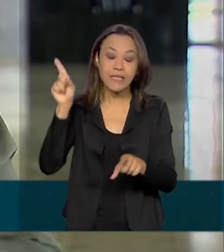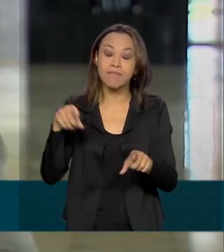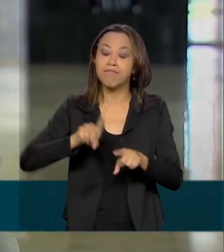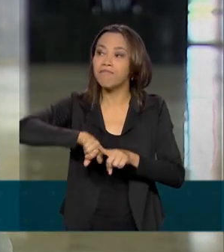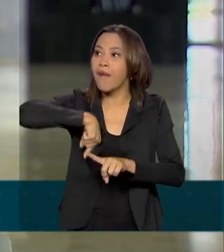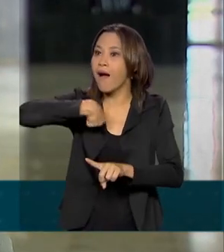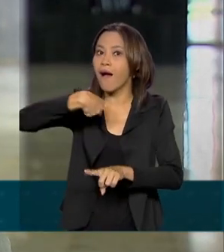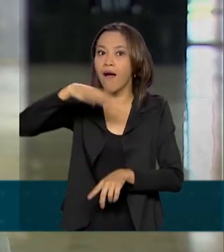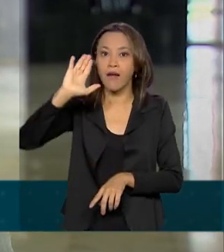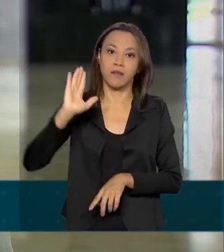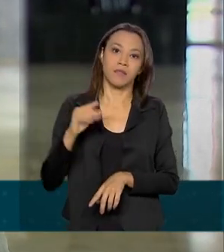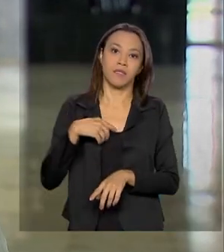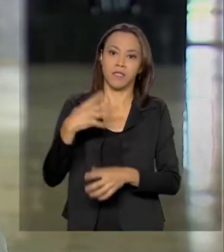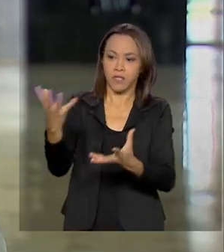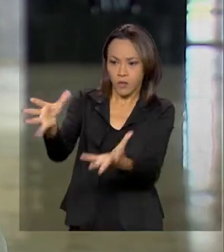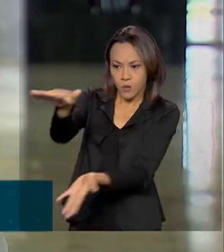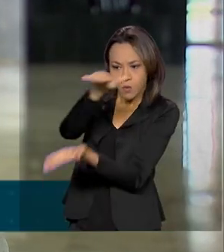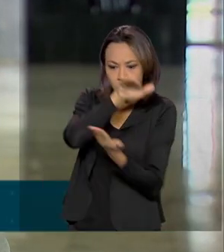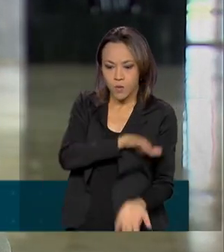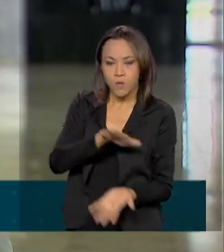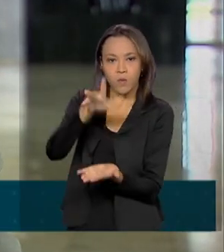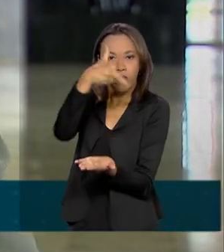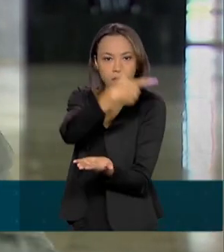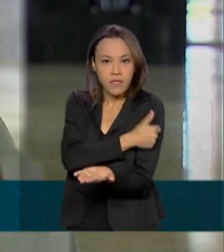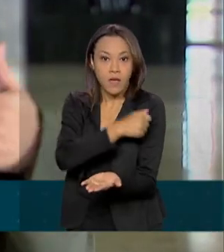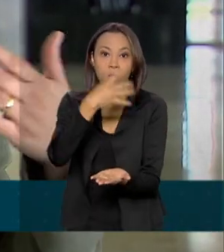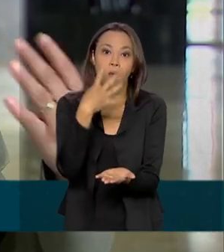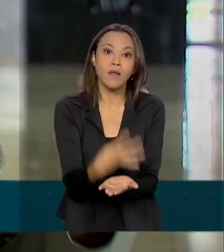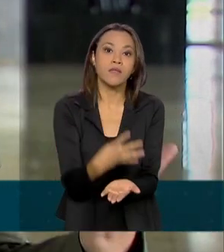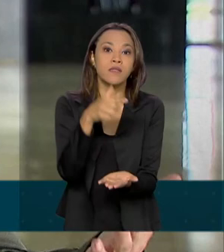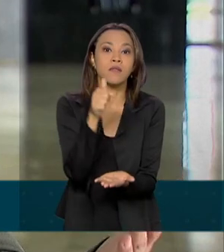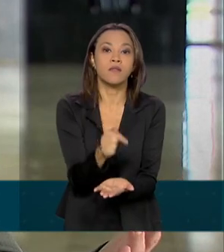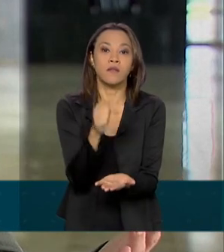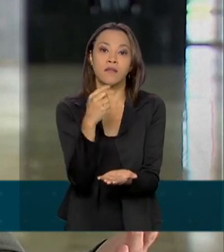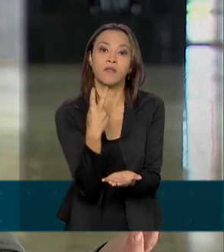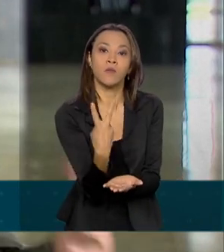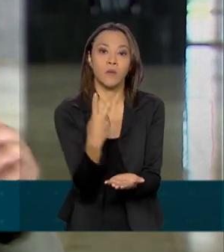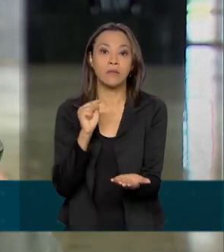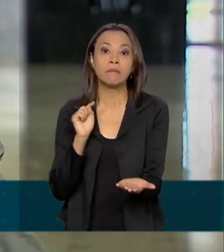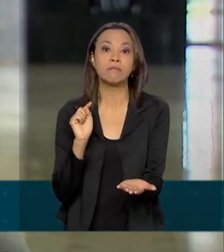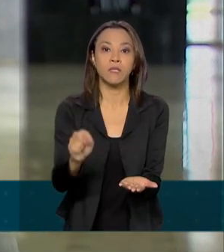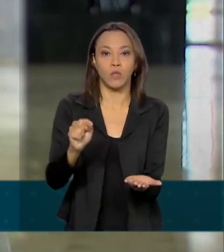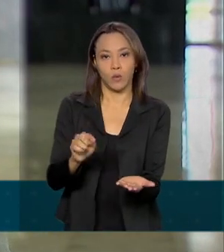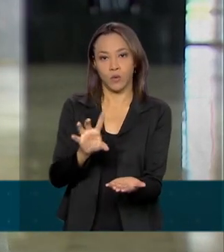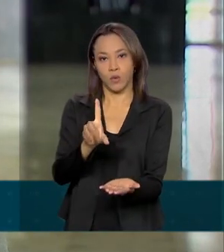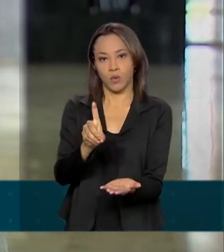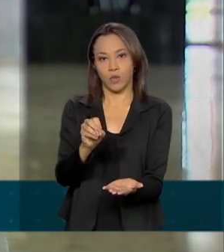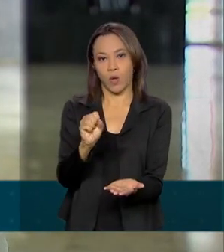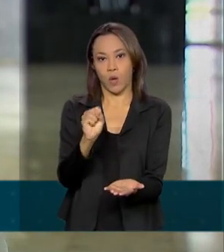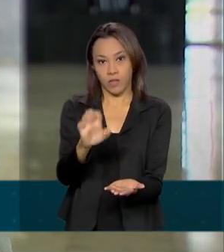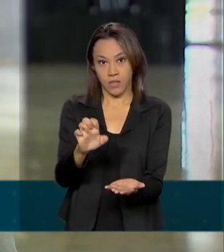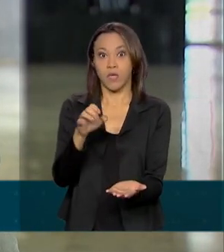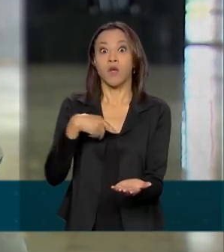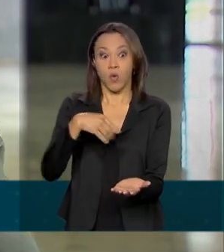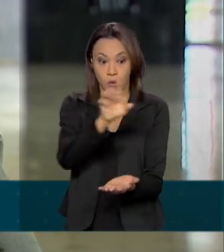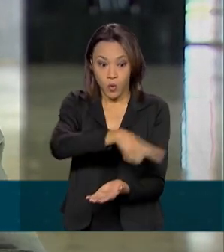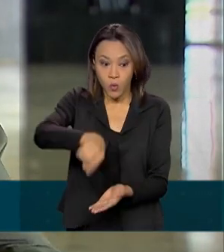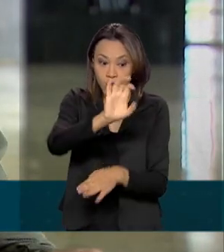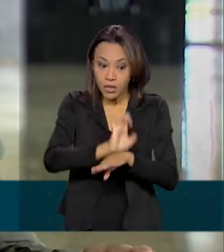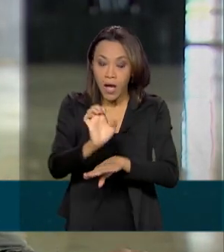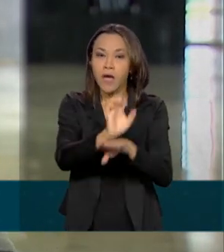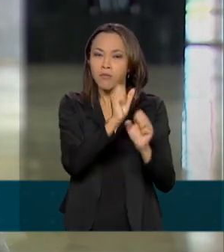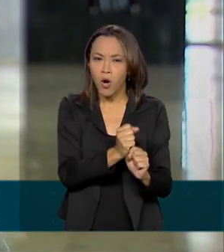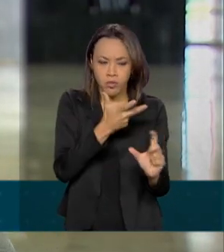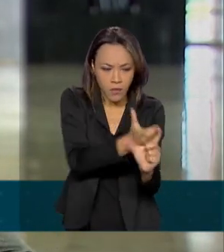mais recebeu vacinas. Com as 452 mil doses já recebidas, o estado pode vacinar todos os